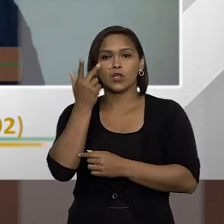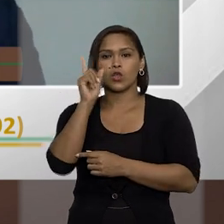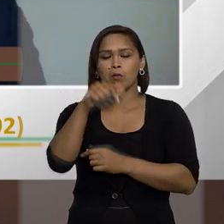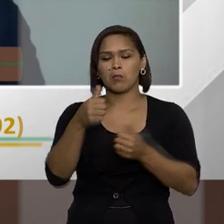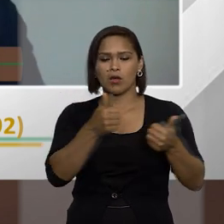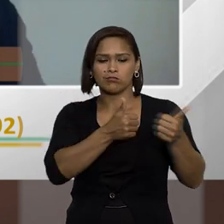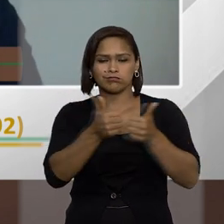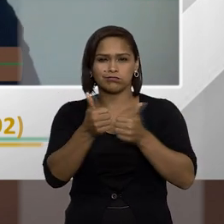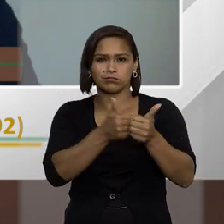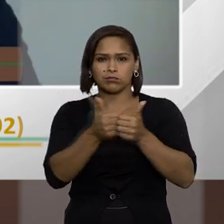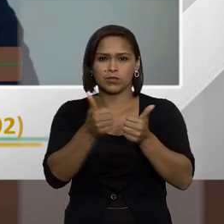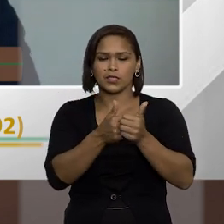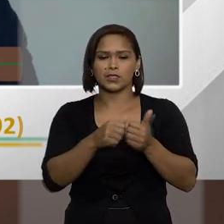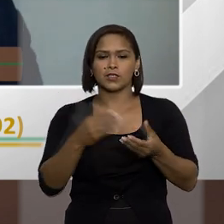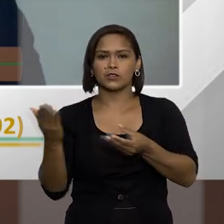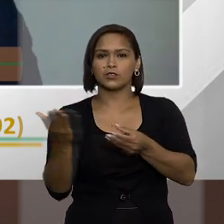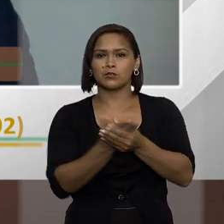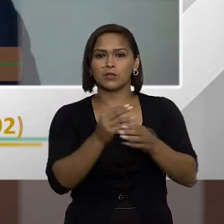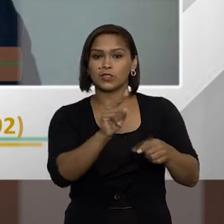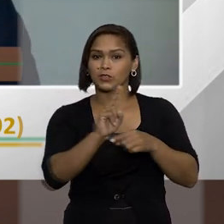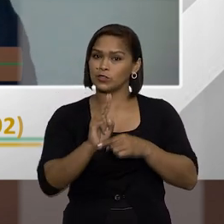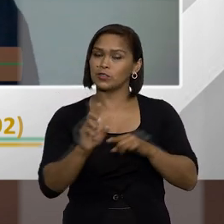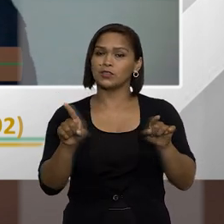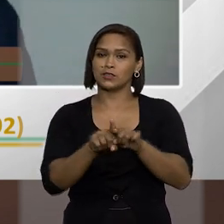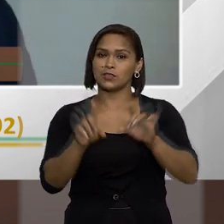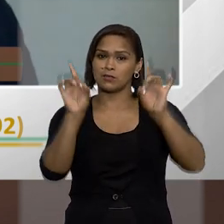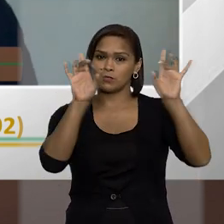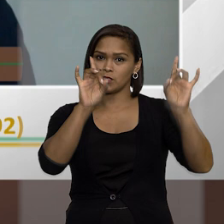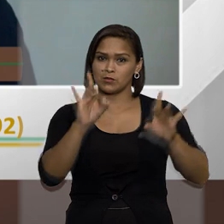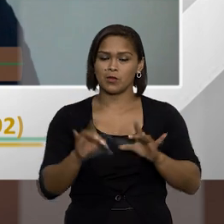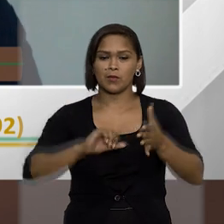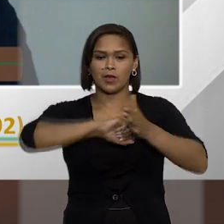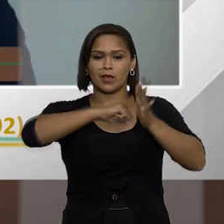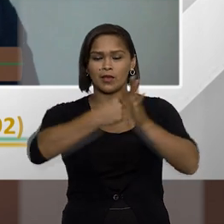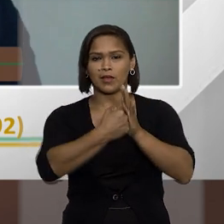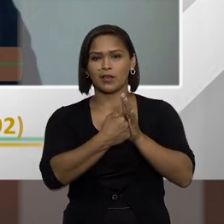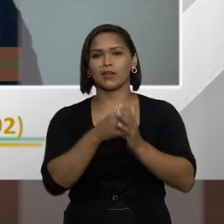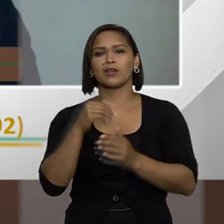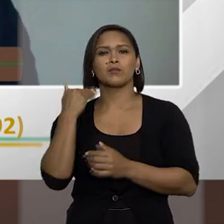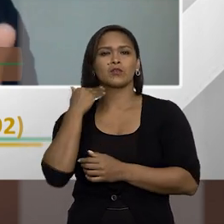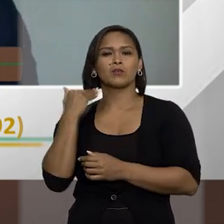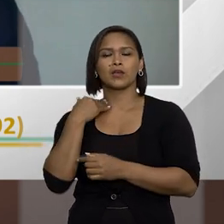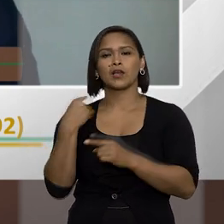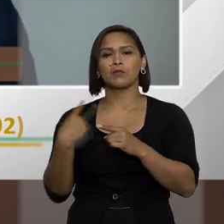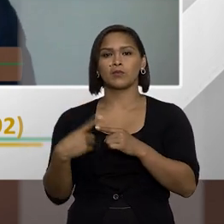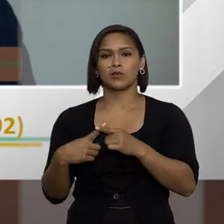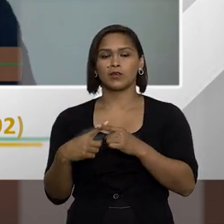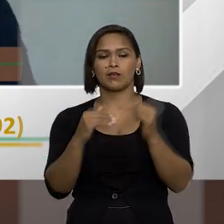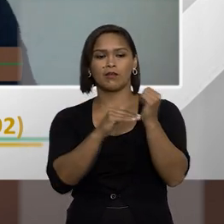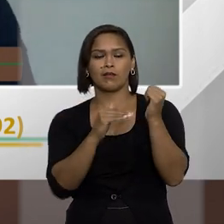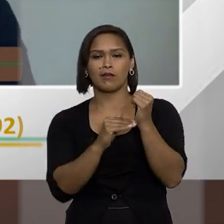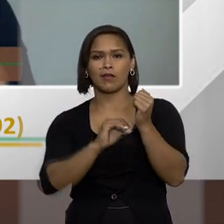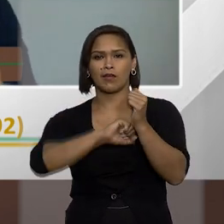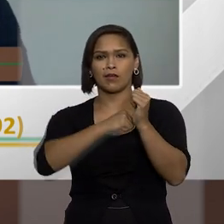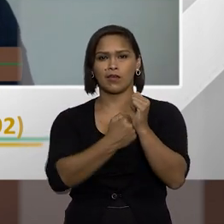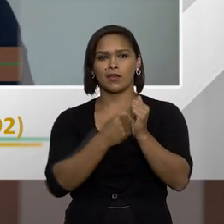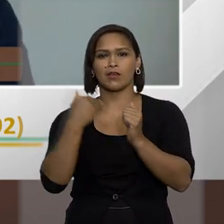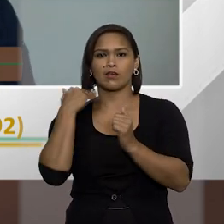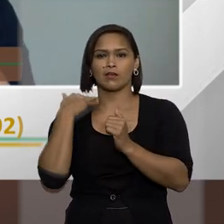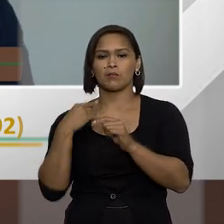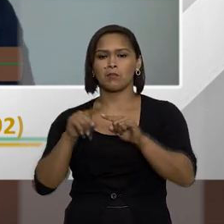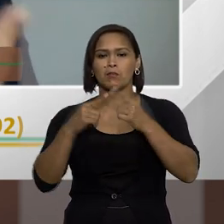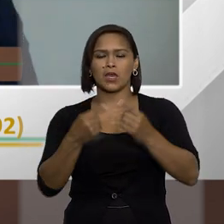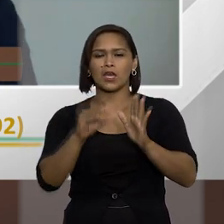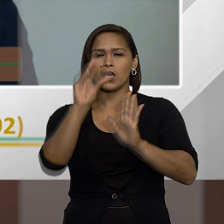o manejo de medidas como essa e principalmente a quebra do sigilo bancário a quebra do sigilo bancário acaba tendo